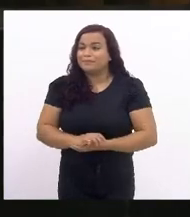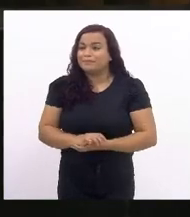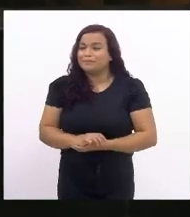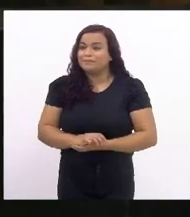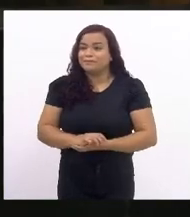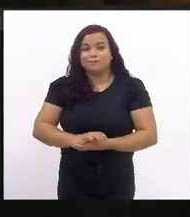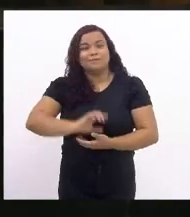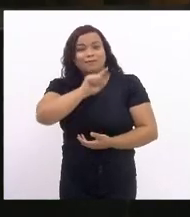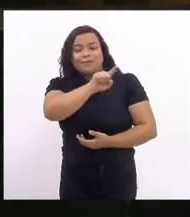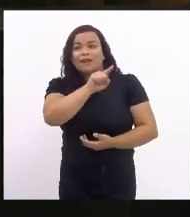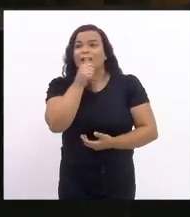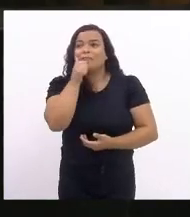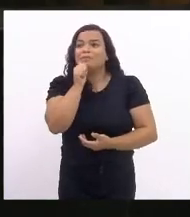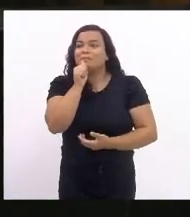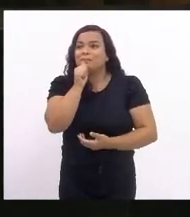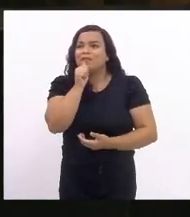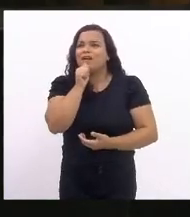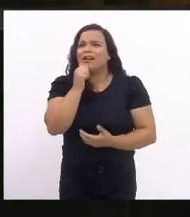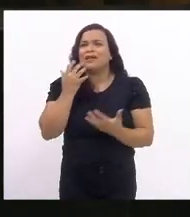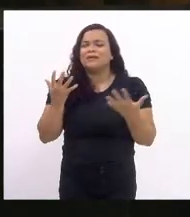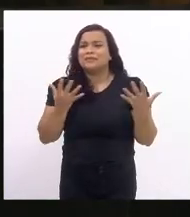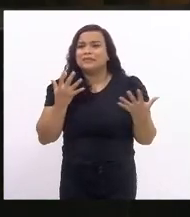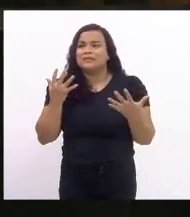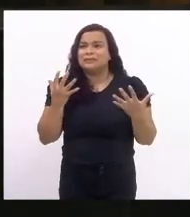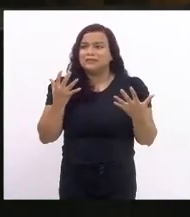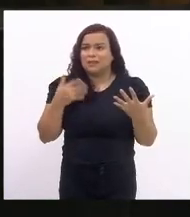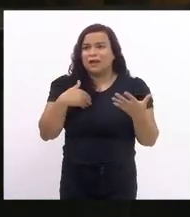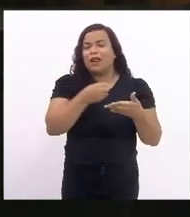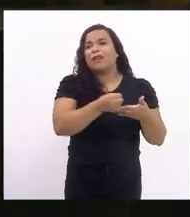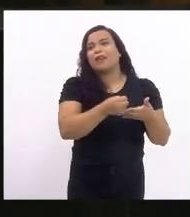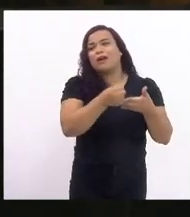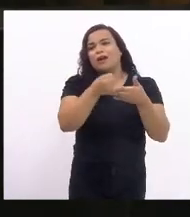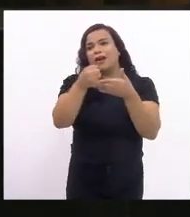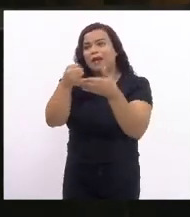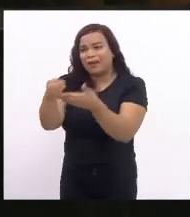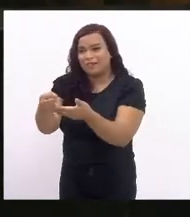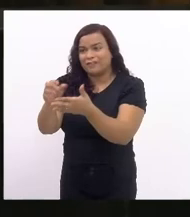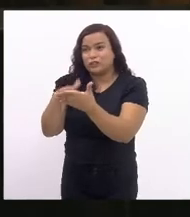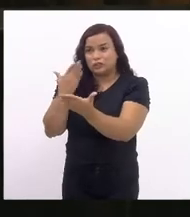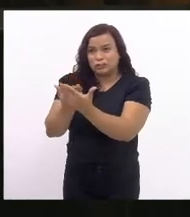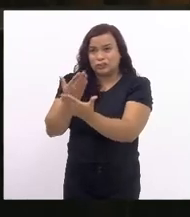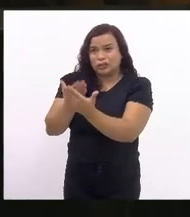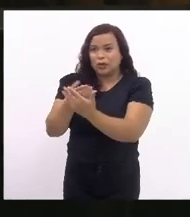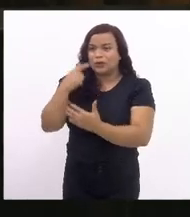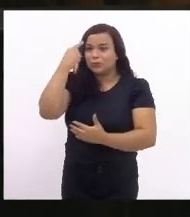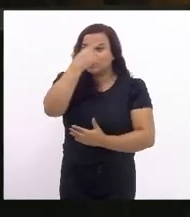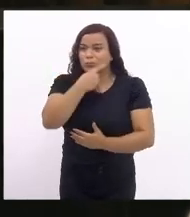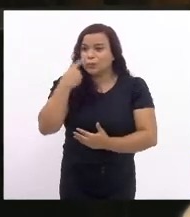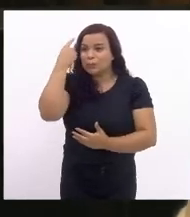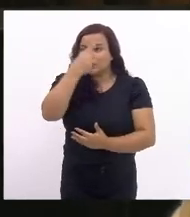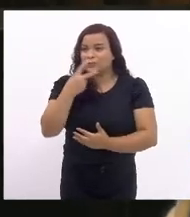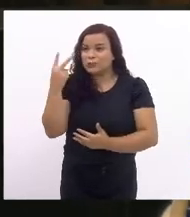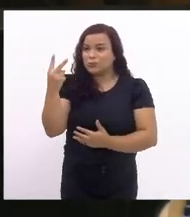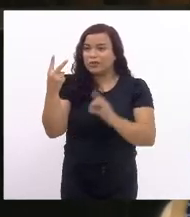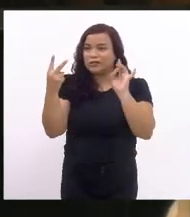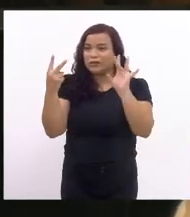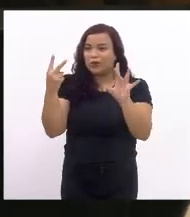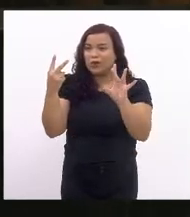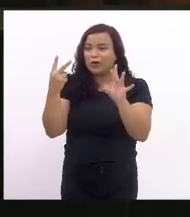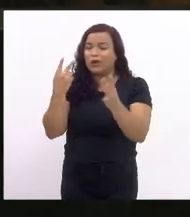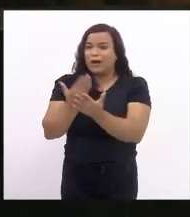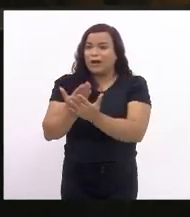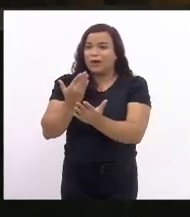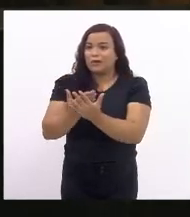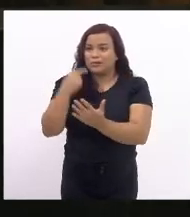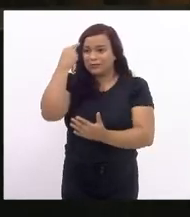Essa mãe tem que se disponibilizar para ir levar a sua criança para ter duas horas de aula, deputada Marta Rocha,